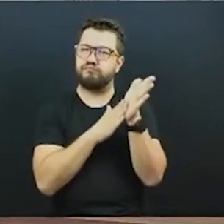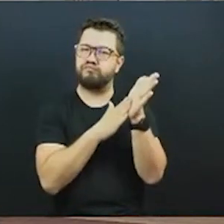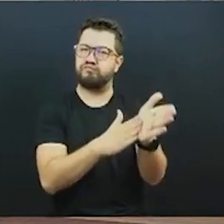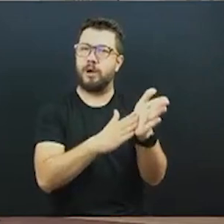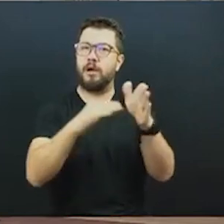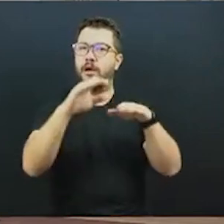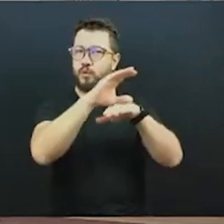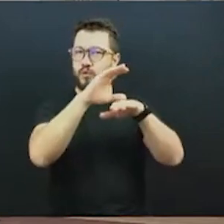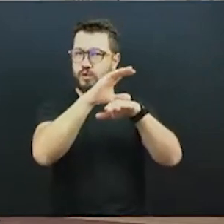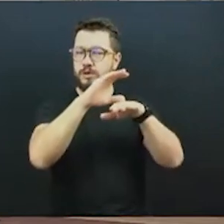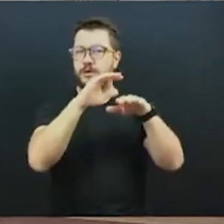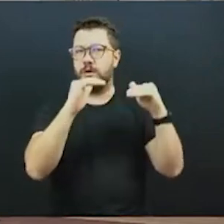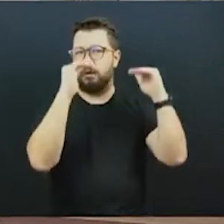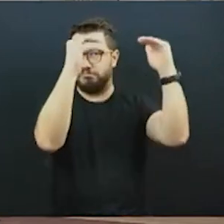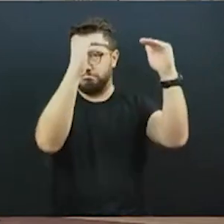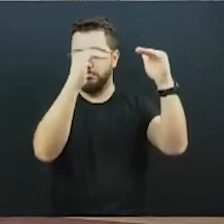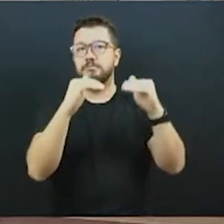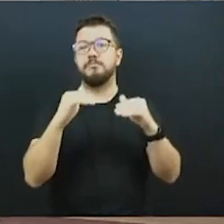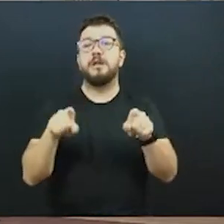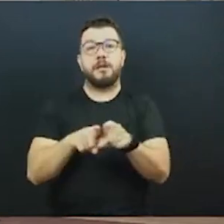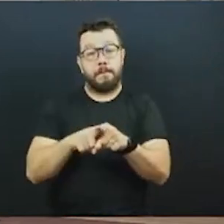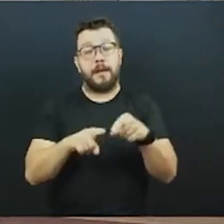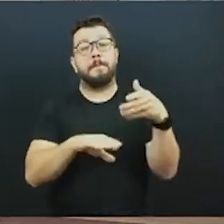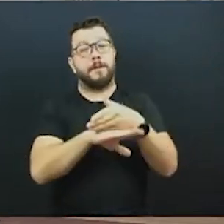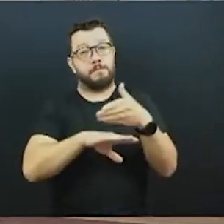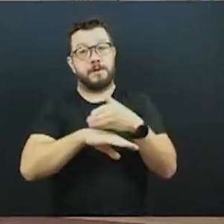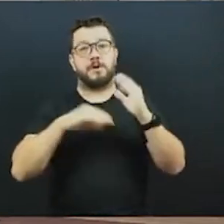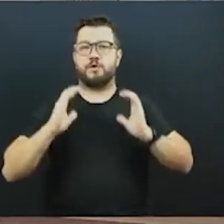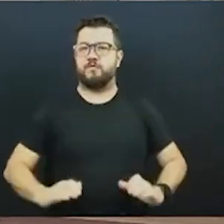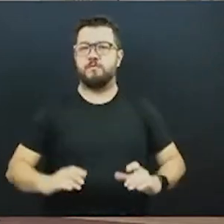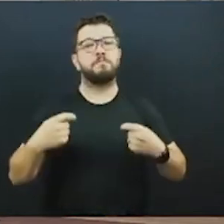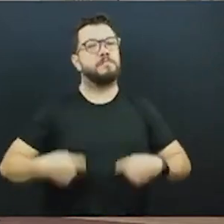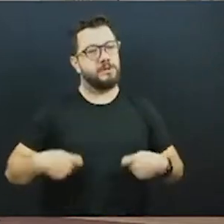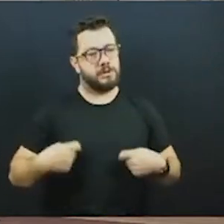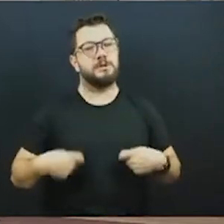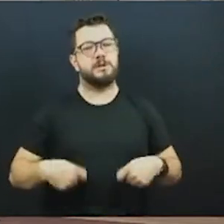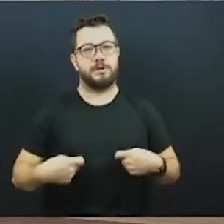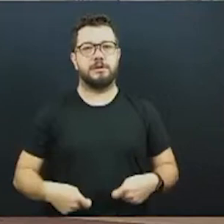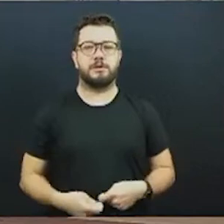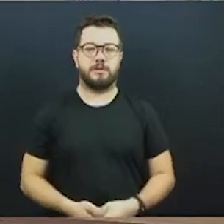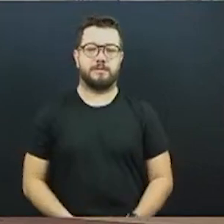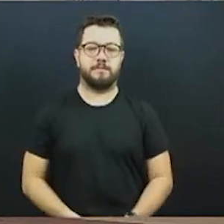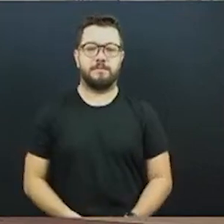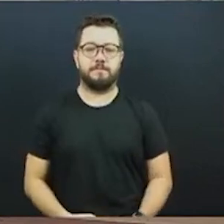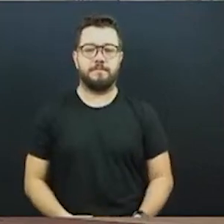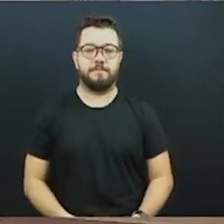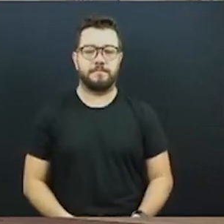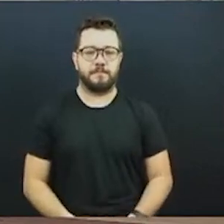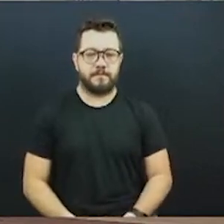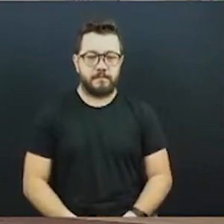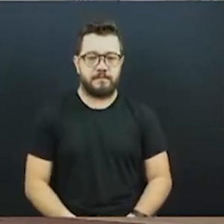participação da sociedade civil, seja pelas organizações não governamentais, seja pelas